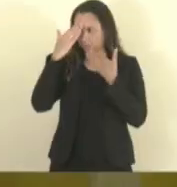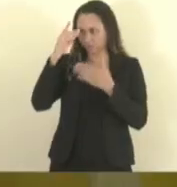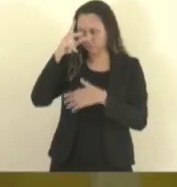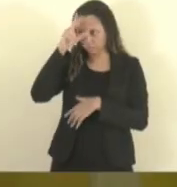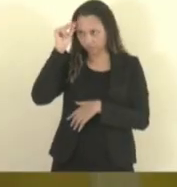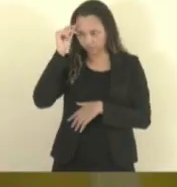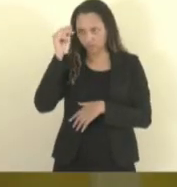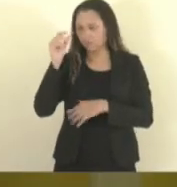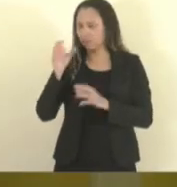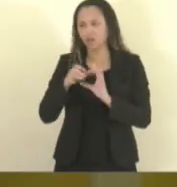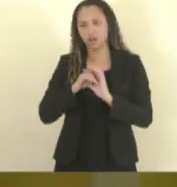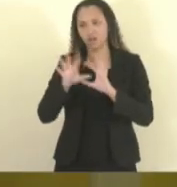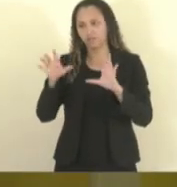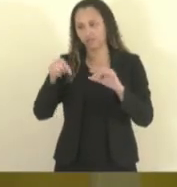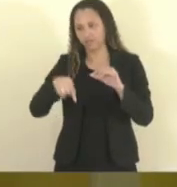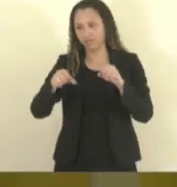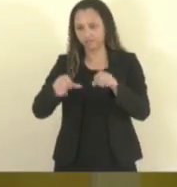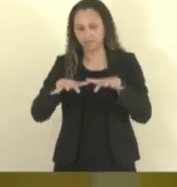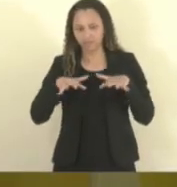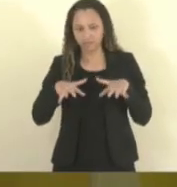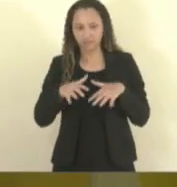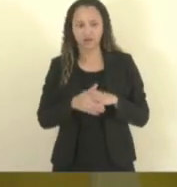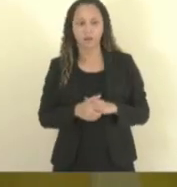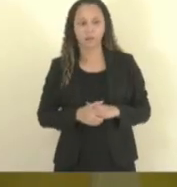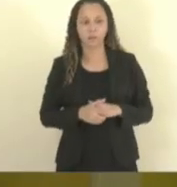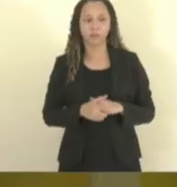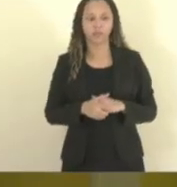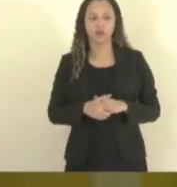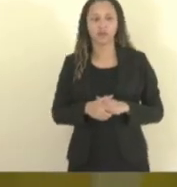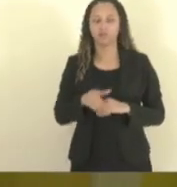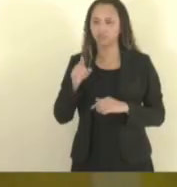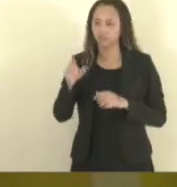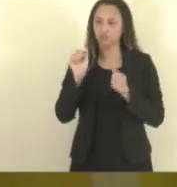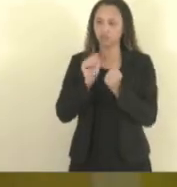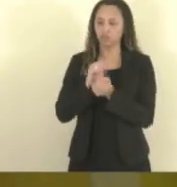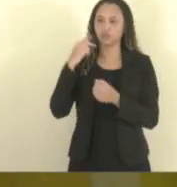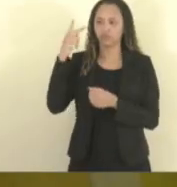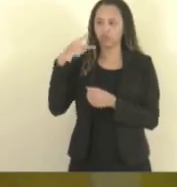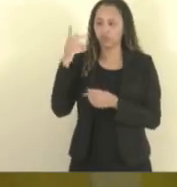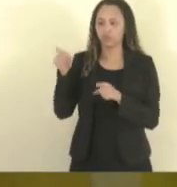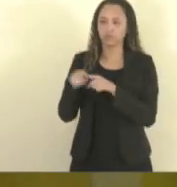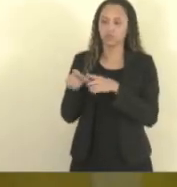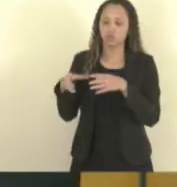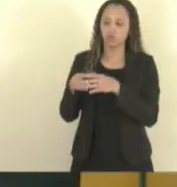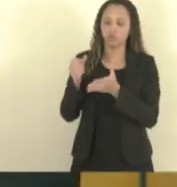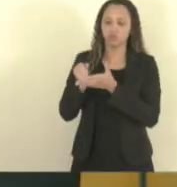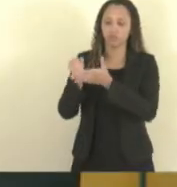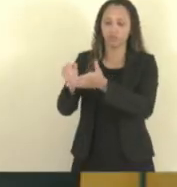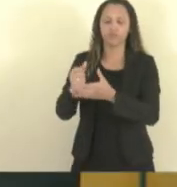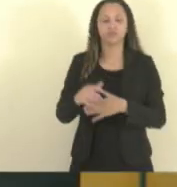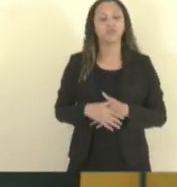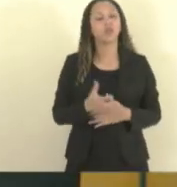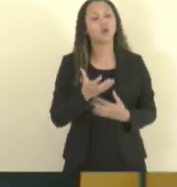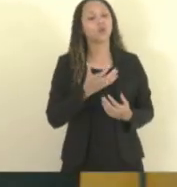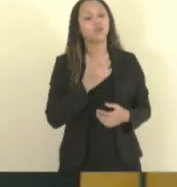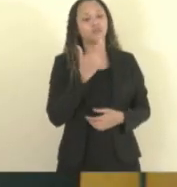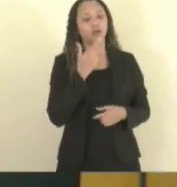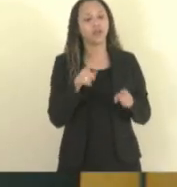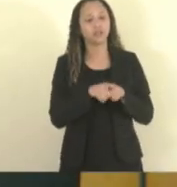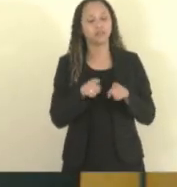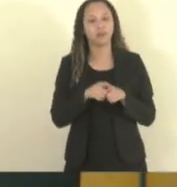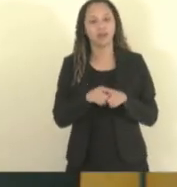Sinta a vontade aqui no plenário. Você e os vereadores e assessoria. Também gostaria de registrar aqui a presença da gerente, da